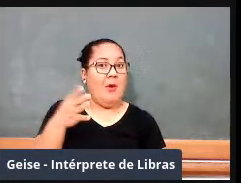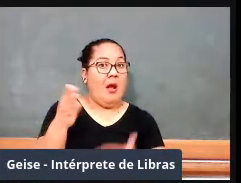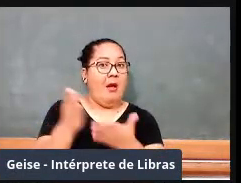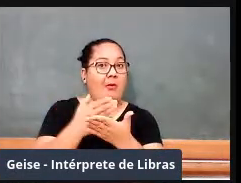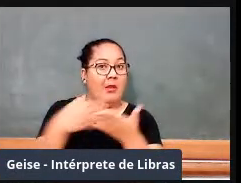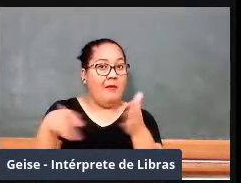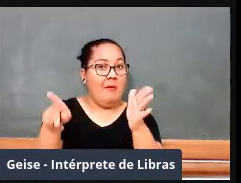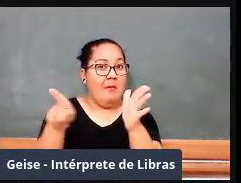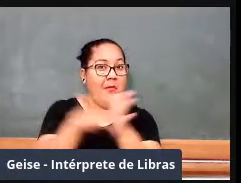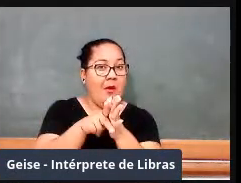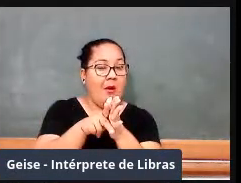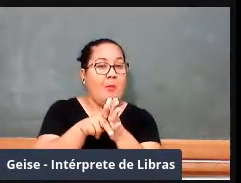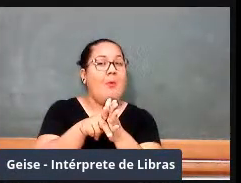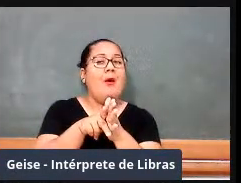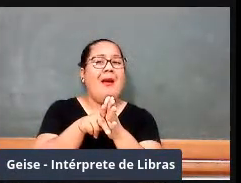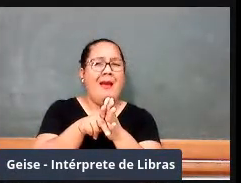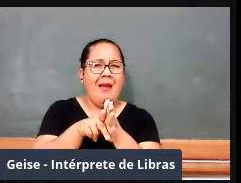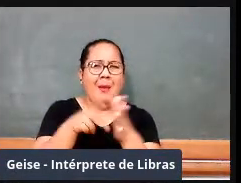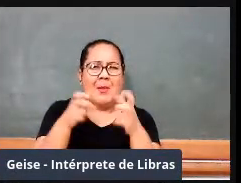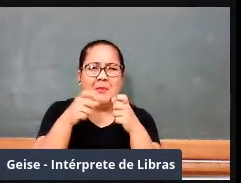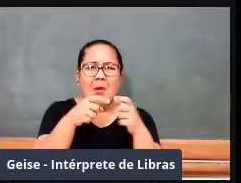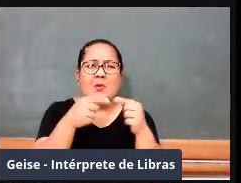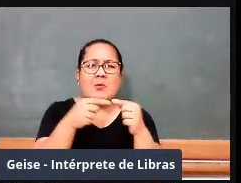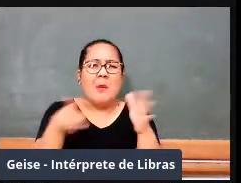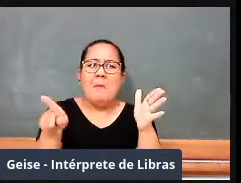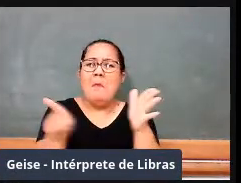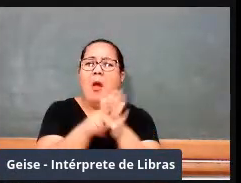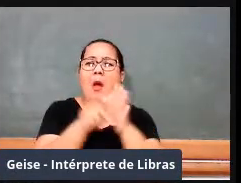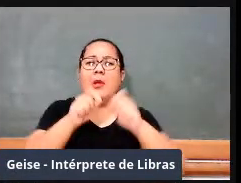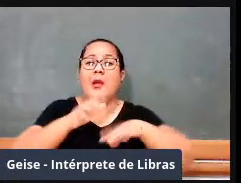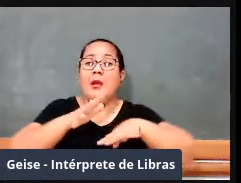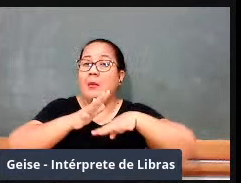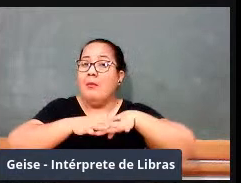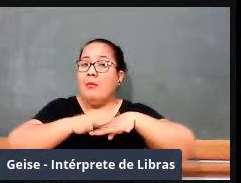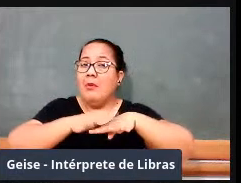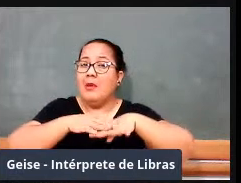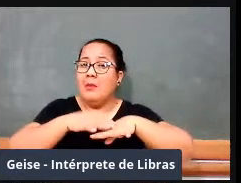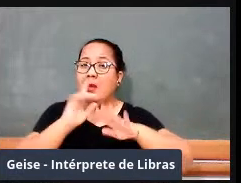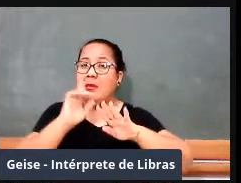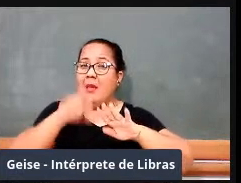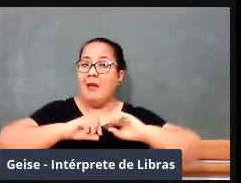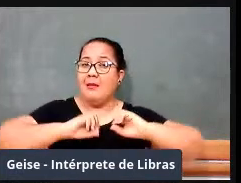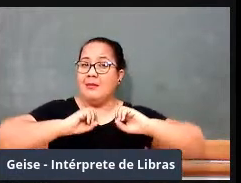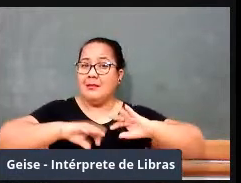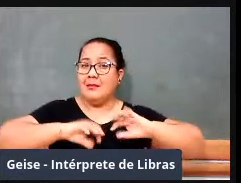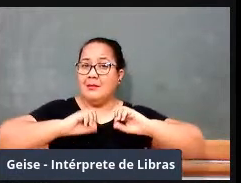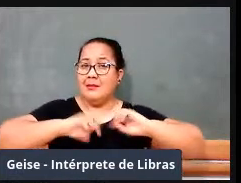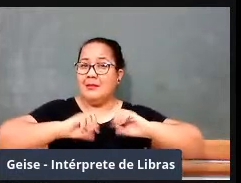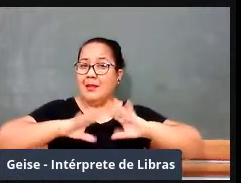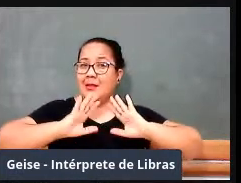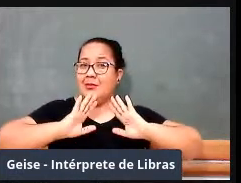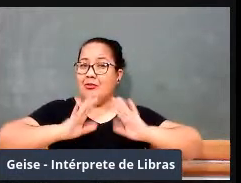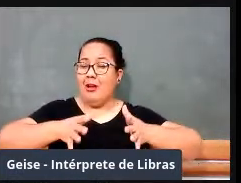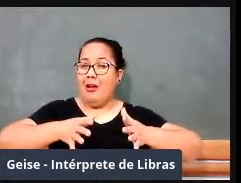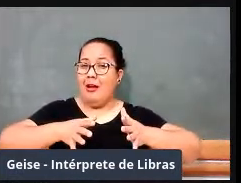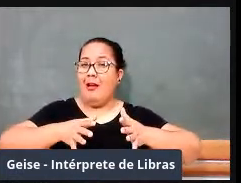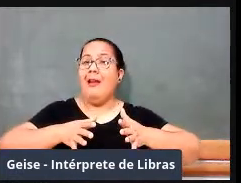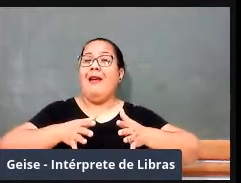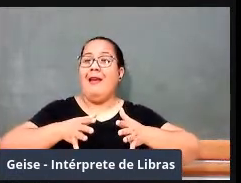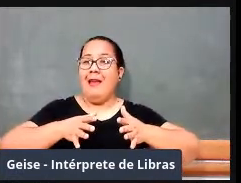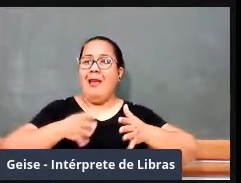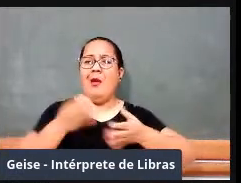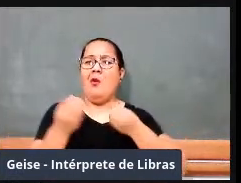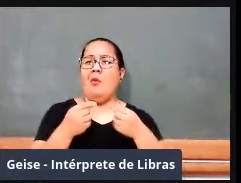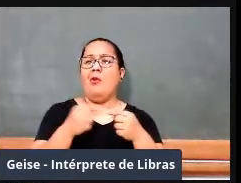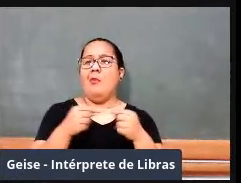ele tem uma escrita didática com a finalidade de ensinar aquilo que a gente chamaria hoje de uma